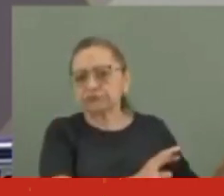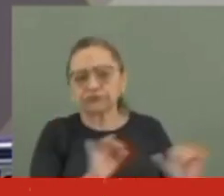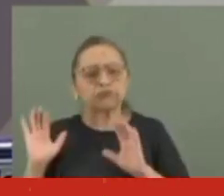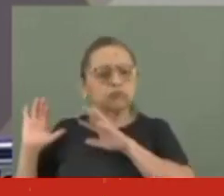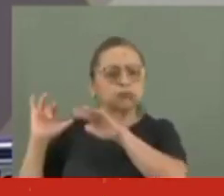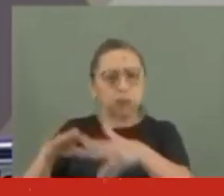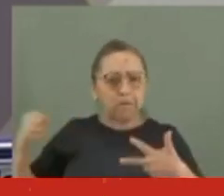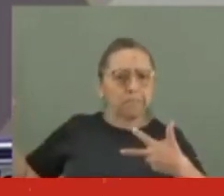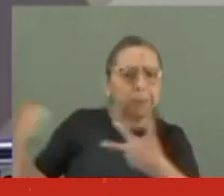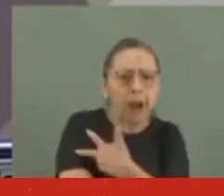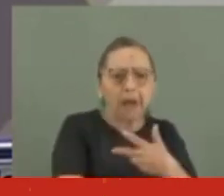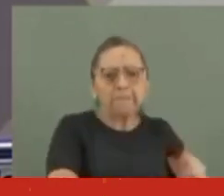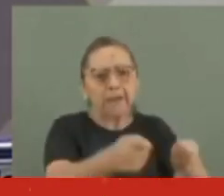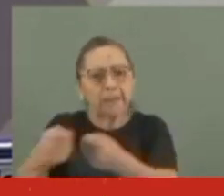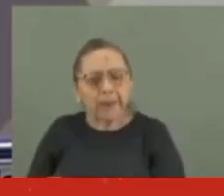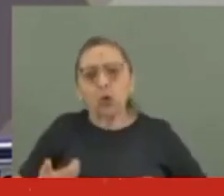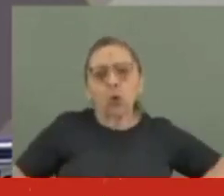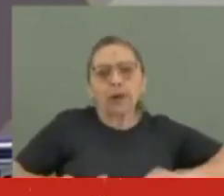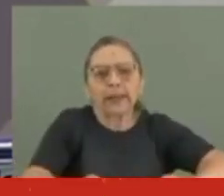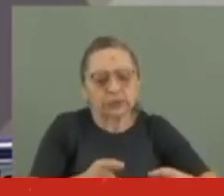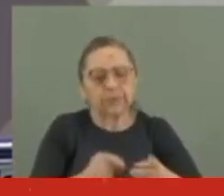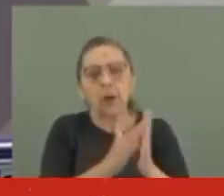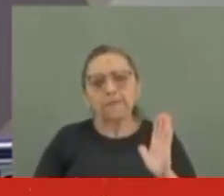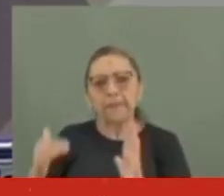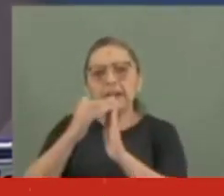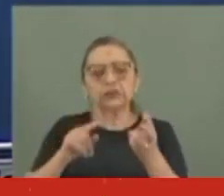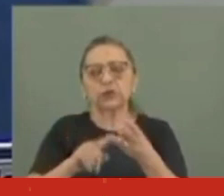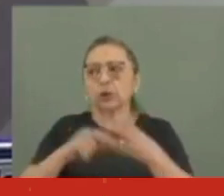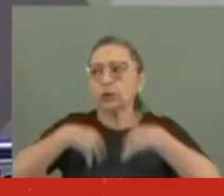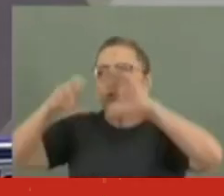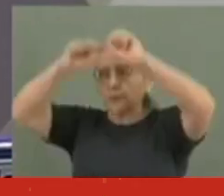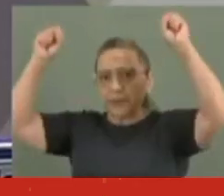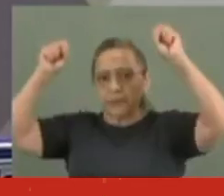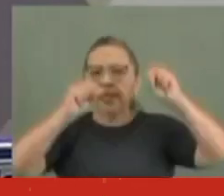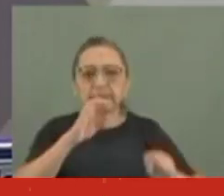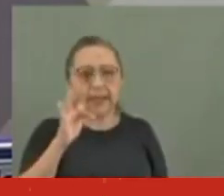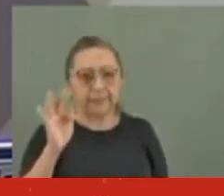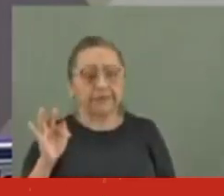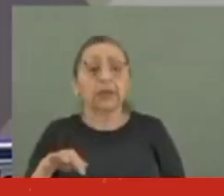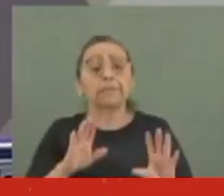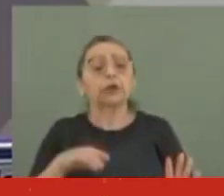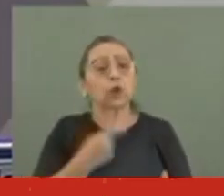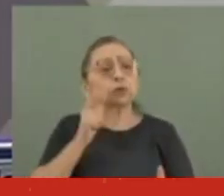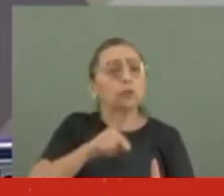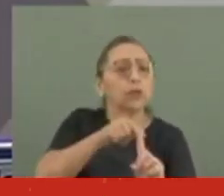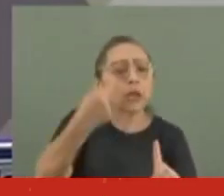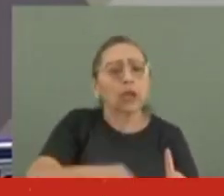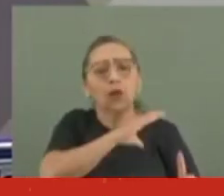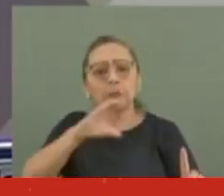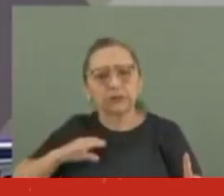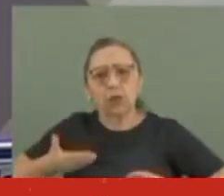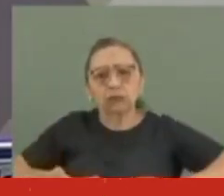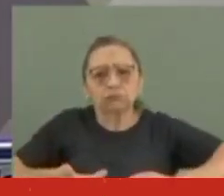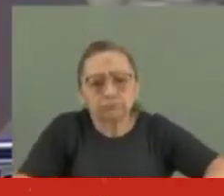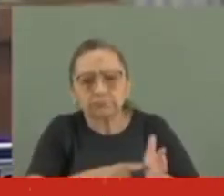depredaram e saquearam o Congresso Nacional, o Palácio do Planalto e o Supremo Tribunal Federal. Nosso objetivo nesta comissão parlamentar